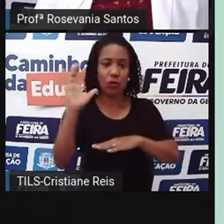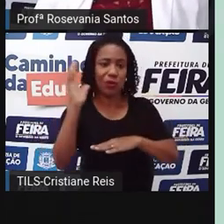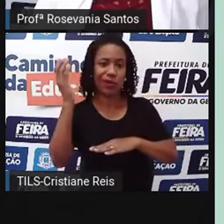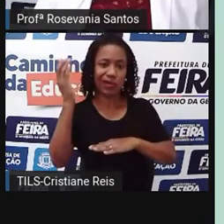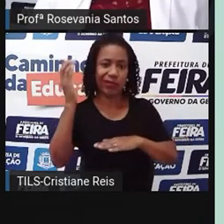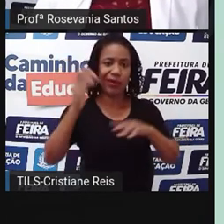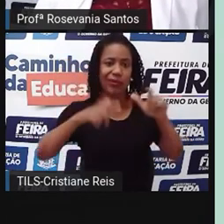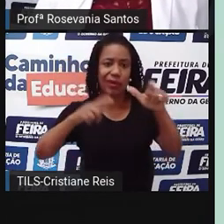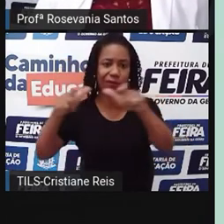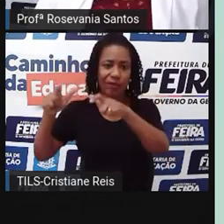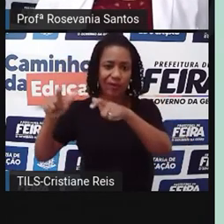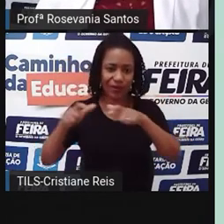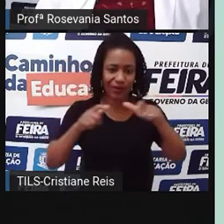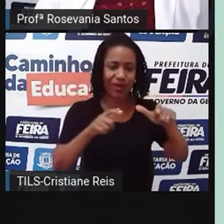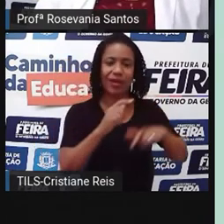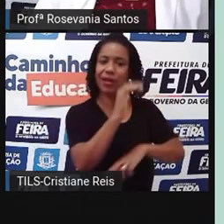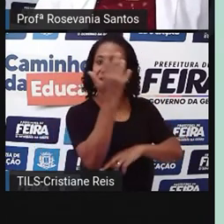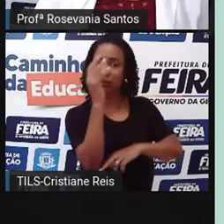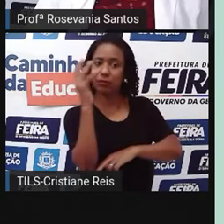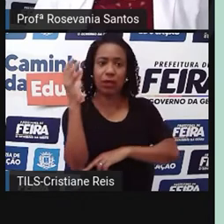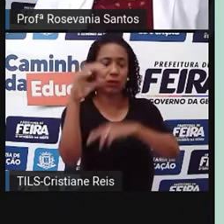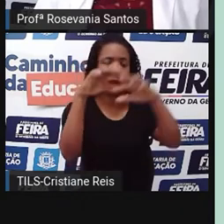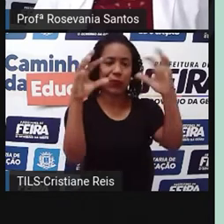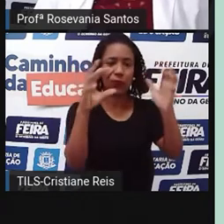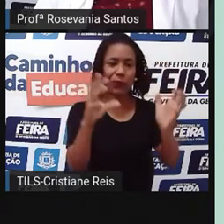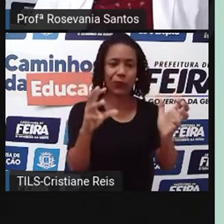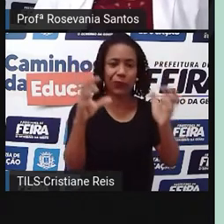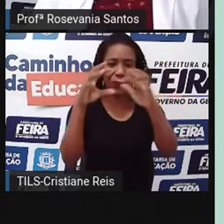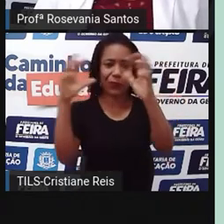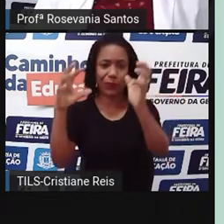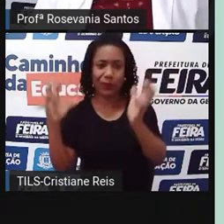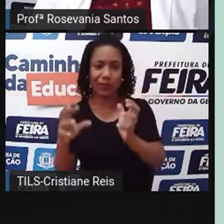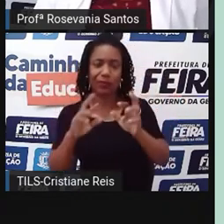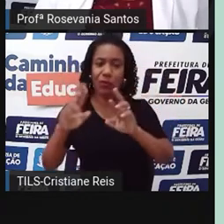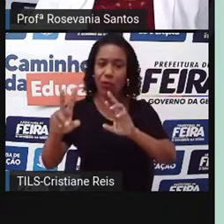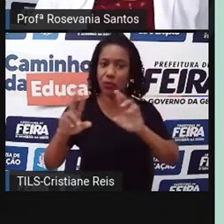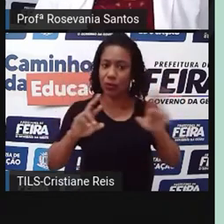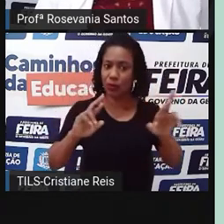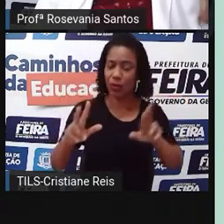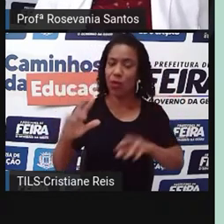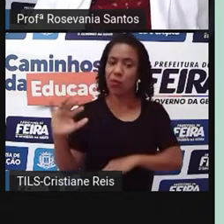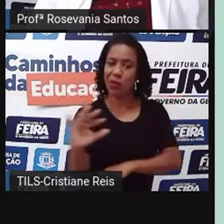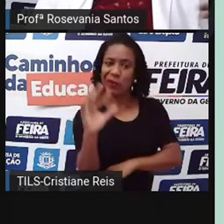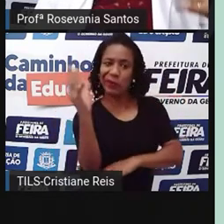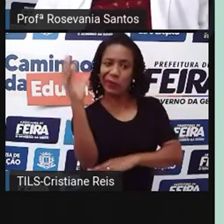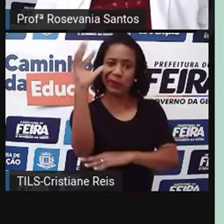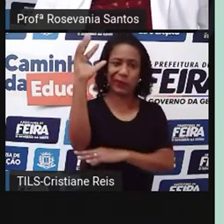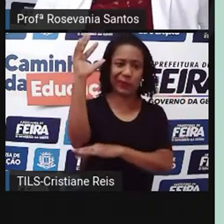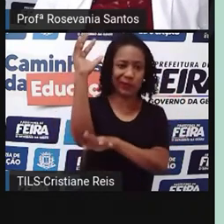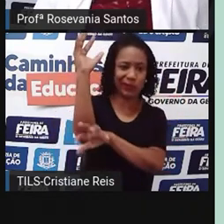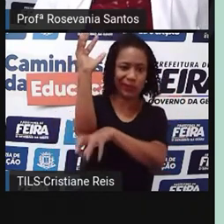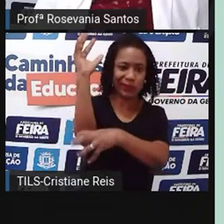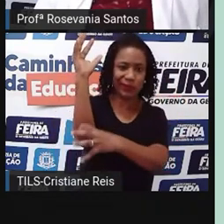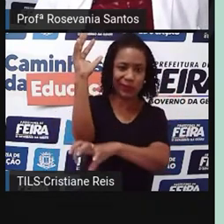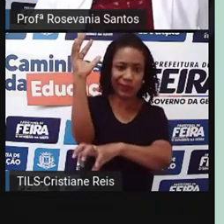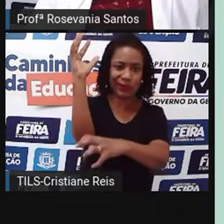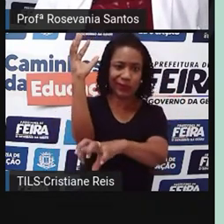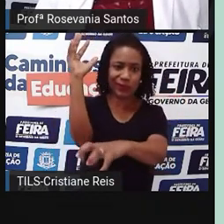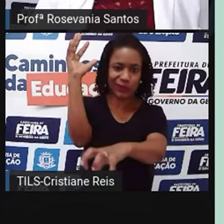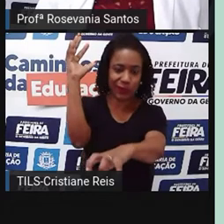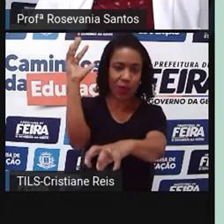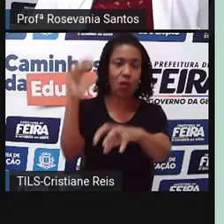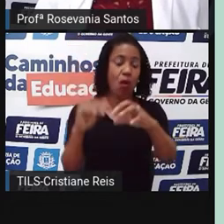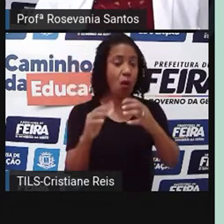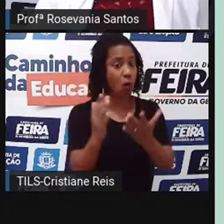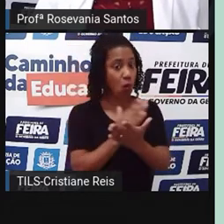que você vai ter plantas, né, ou, bora dizer assim, mais desenvolvidas, bora dizer assim, né, de porte um pouquinho